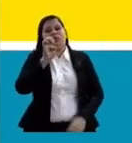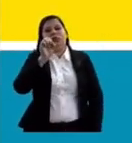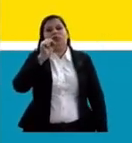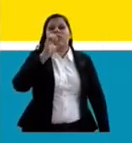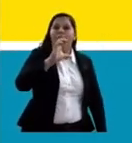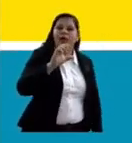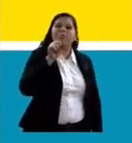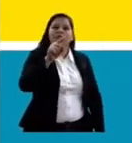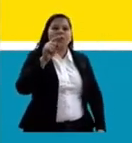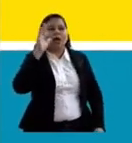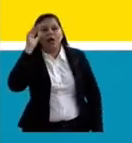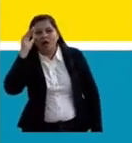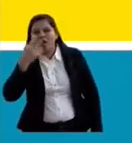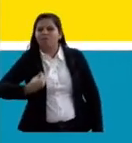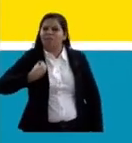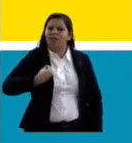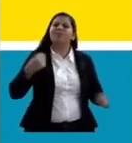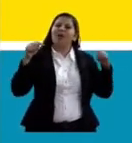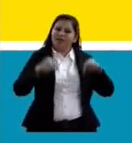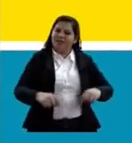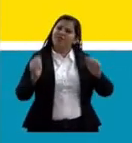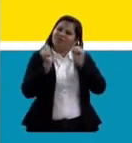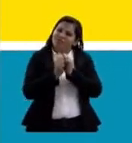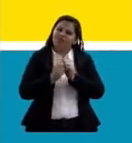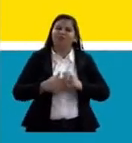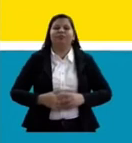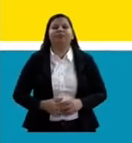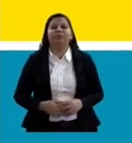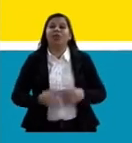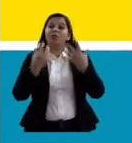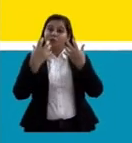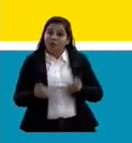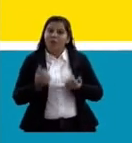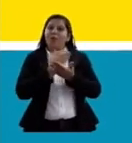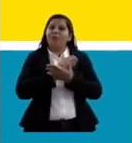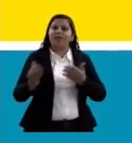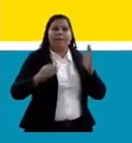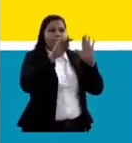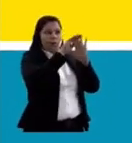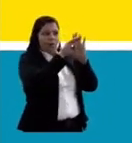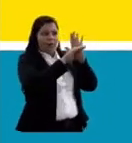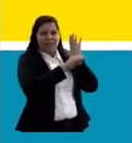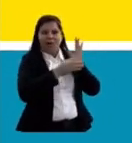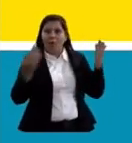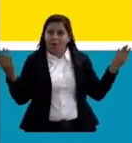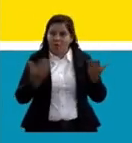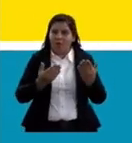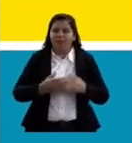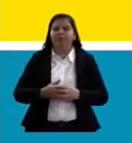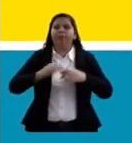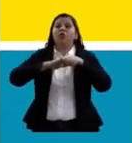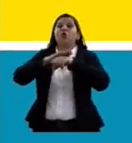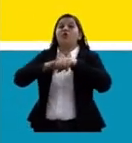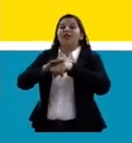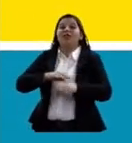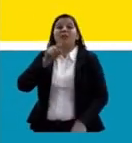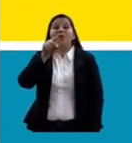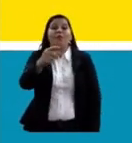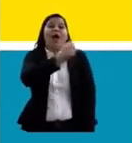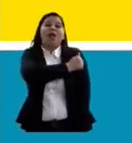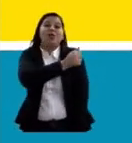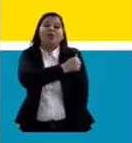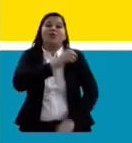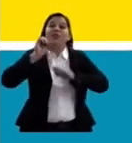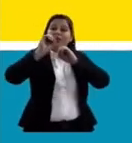participa aqui com a gente. Vamos iniciar, então, a nossa programação do dia. Conversaremos com um estudante da educação